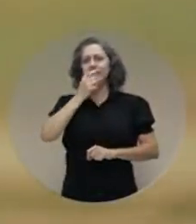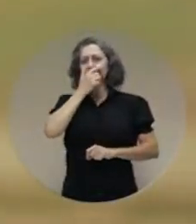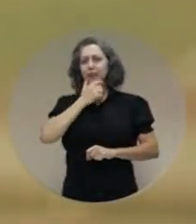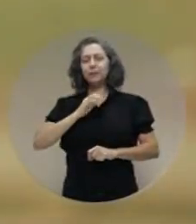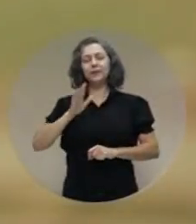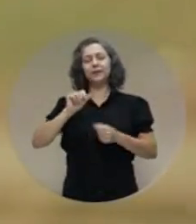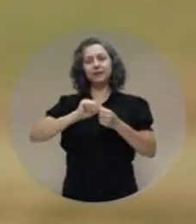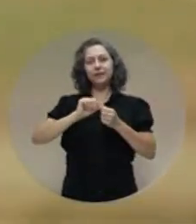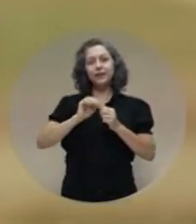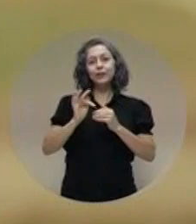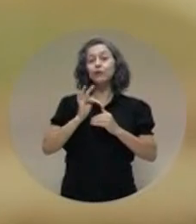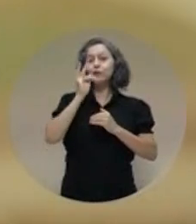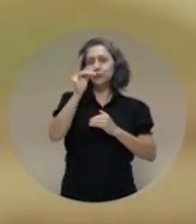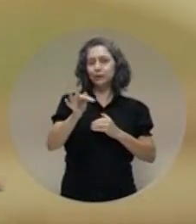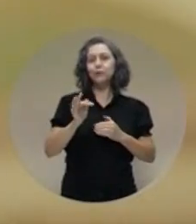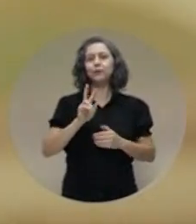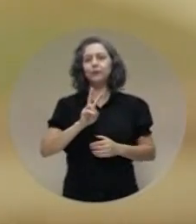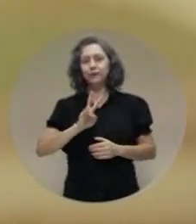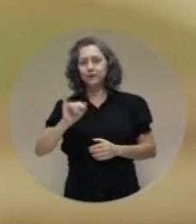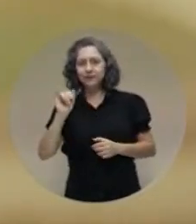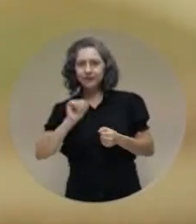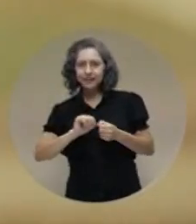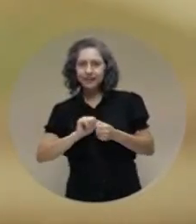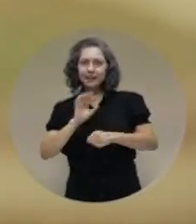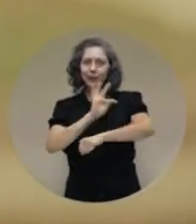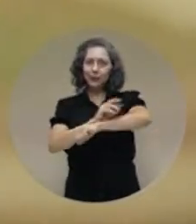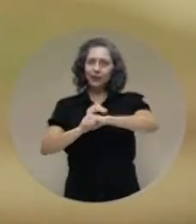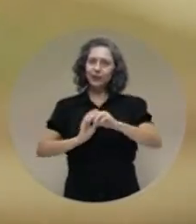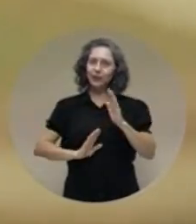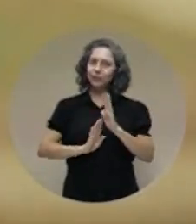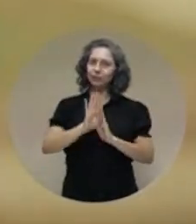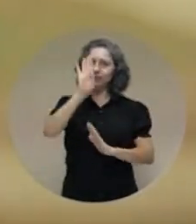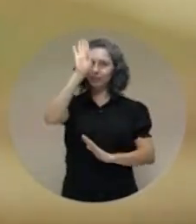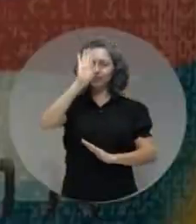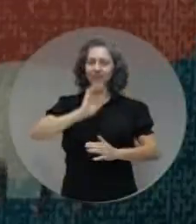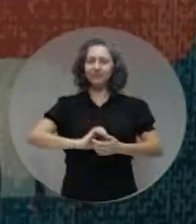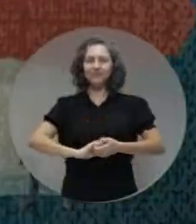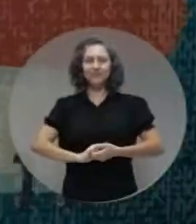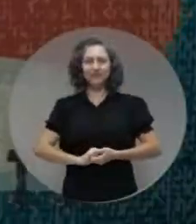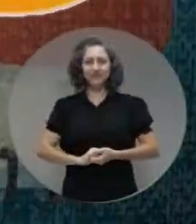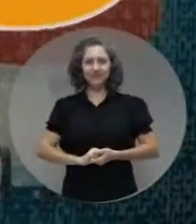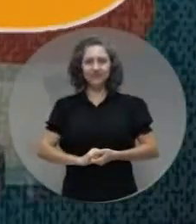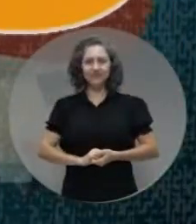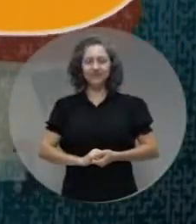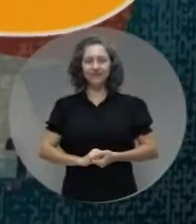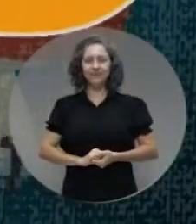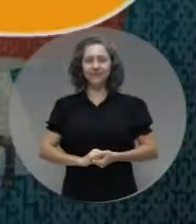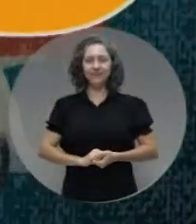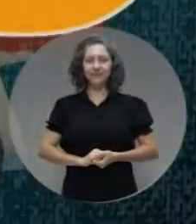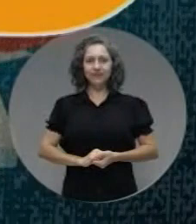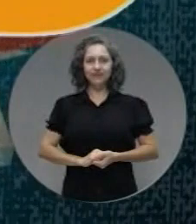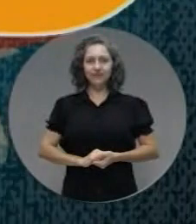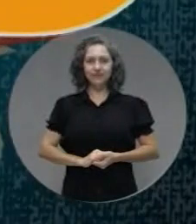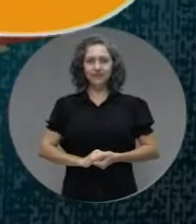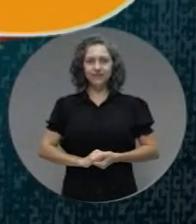já fez e o que ainda vai fazer para o Tocantins seguir avançando. Educação é 10.